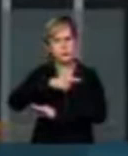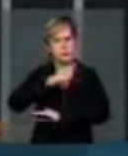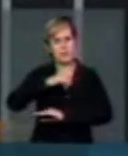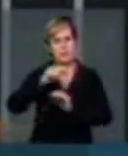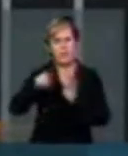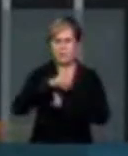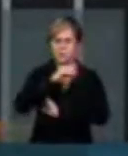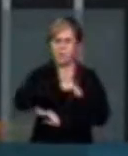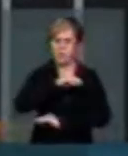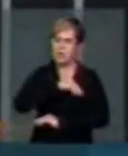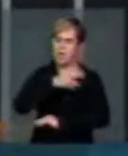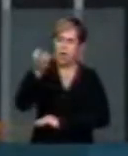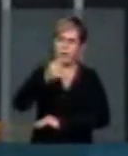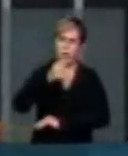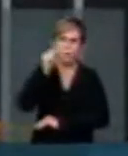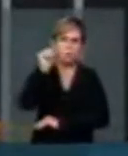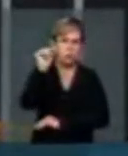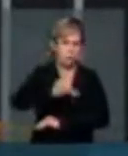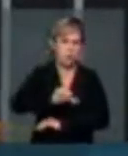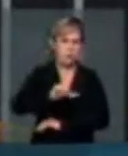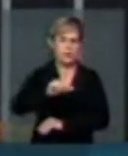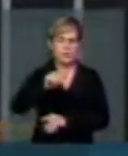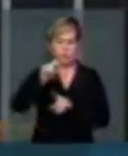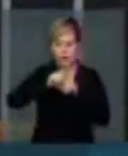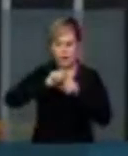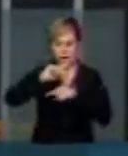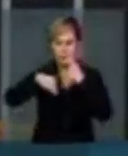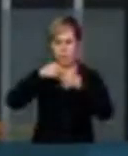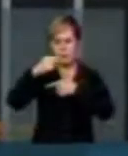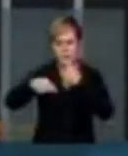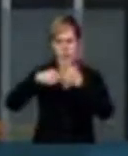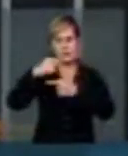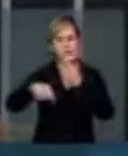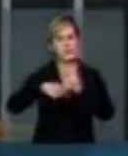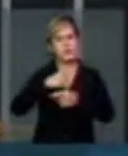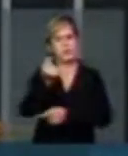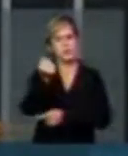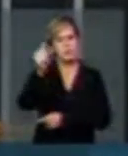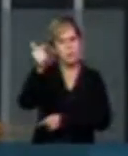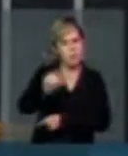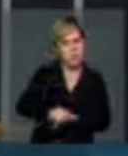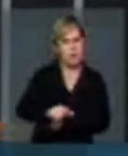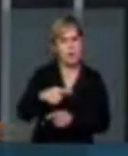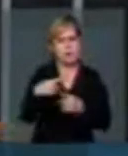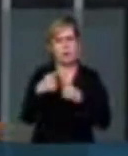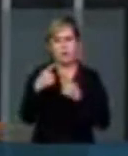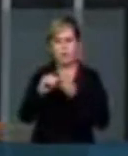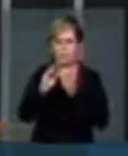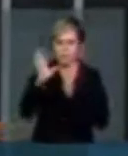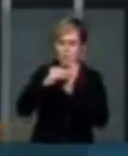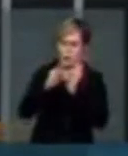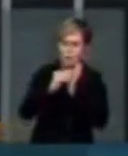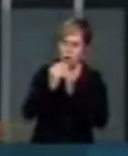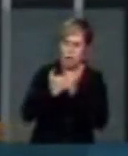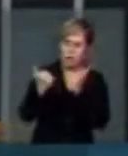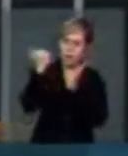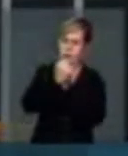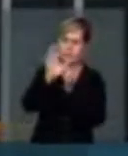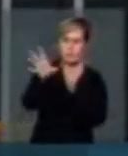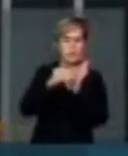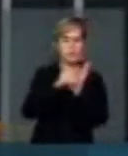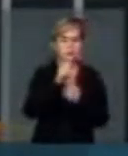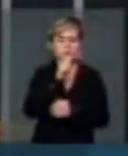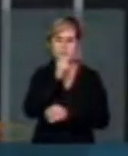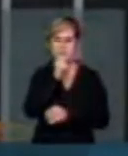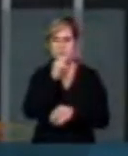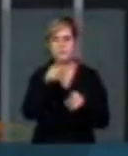aposentadorias vinguadas e a cada mês perdendo mais ainda o seu valor, dado que não recebe a complementação que teria o direito, a Advocacia Geral da